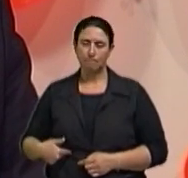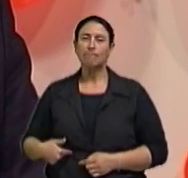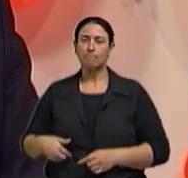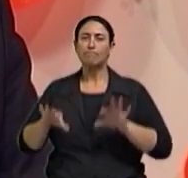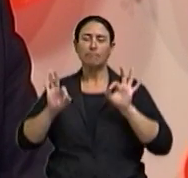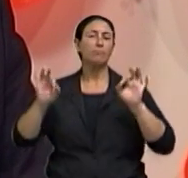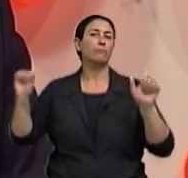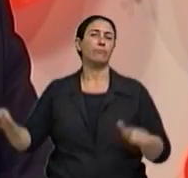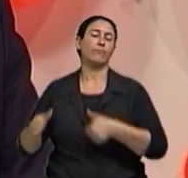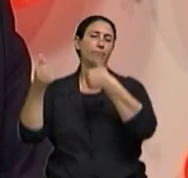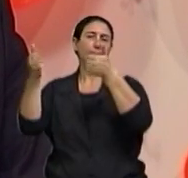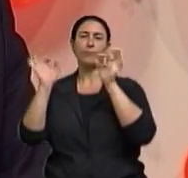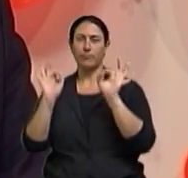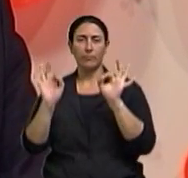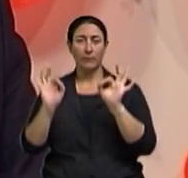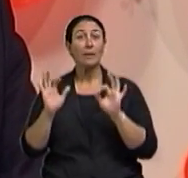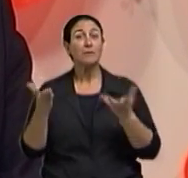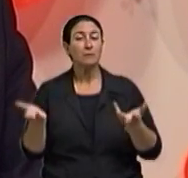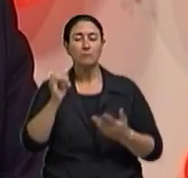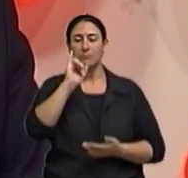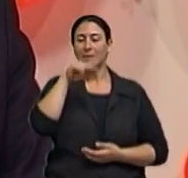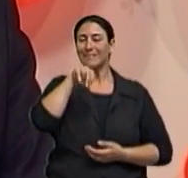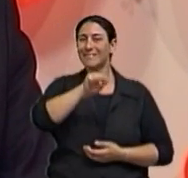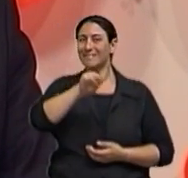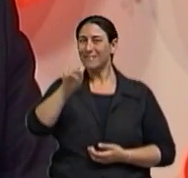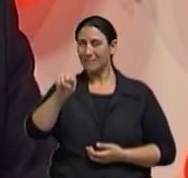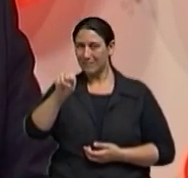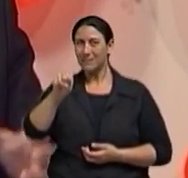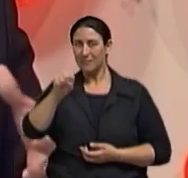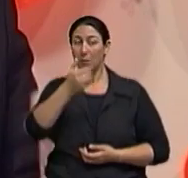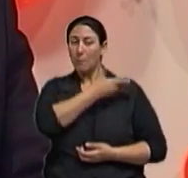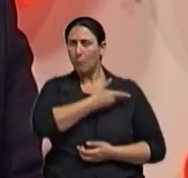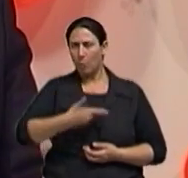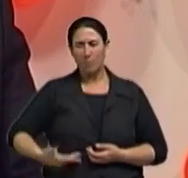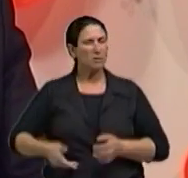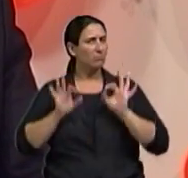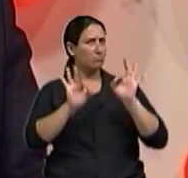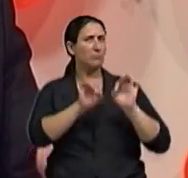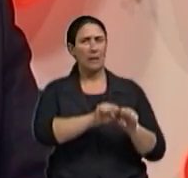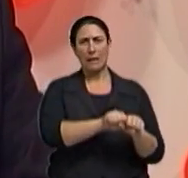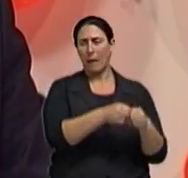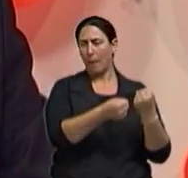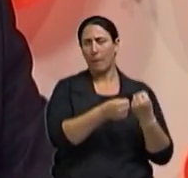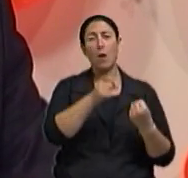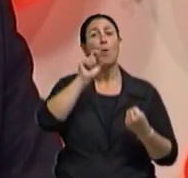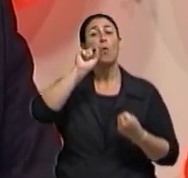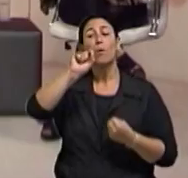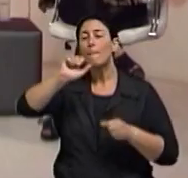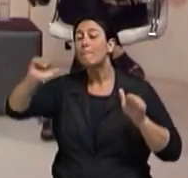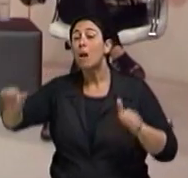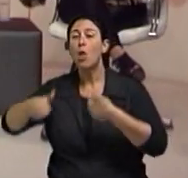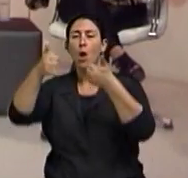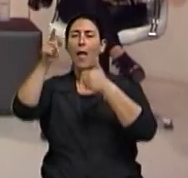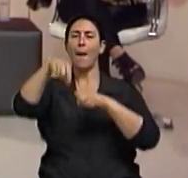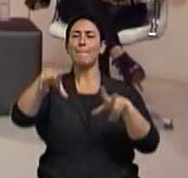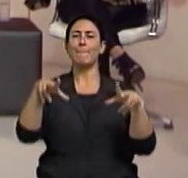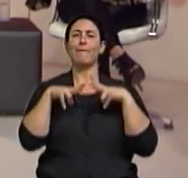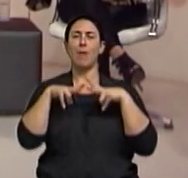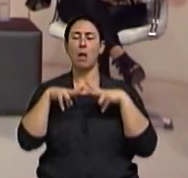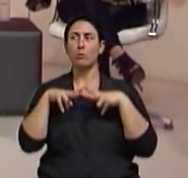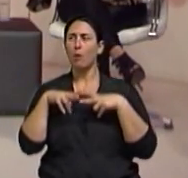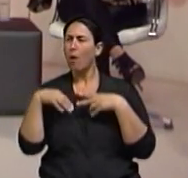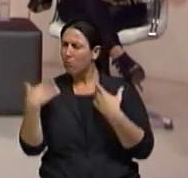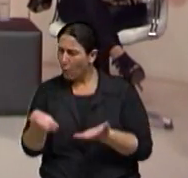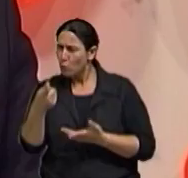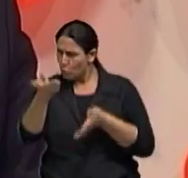e as Previdências Privadas vão assumir um papel preponderante na carteira de aposentadorias do brasileiro. Ou seja, essa mudança já é prevista.